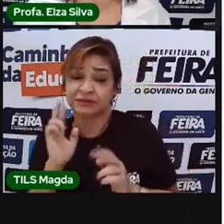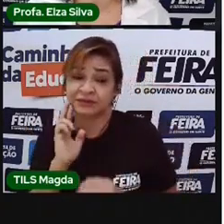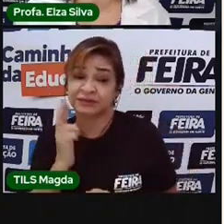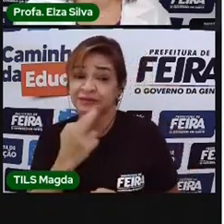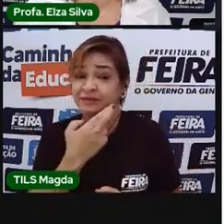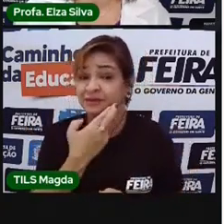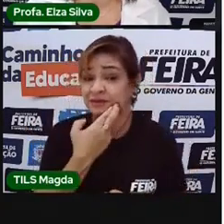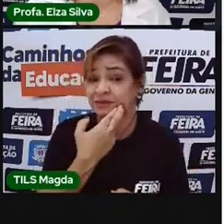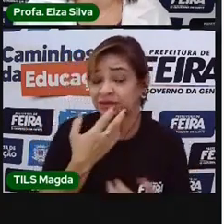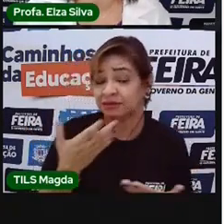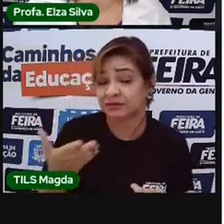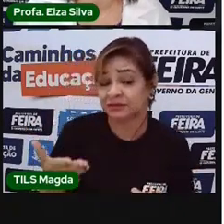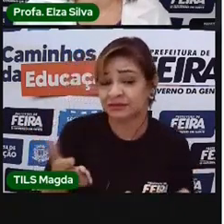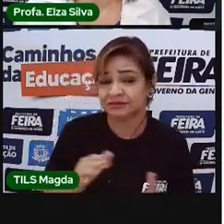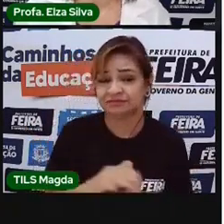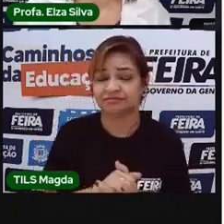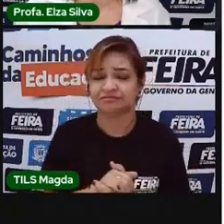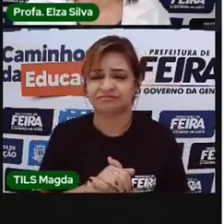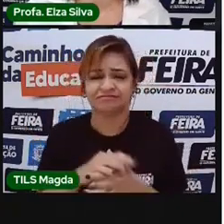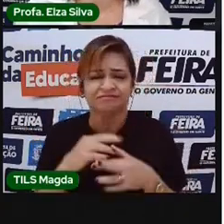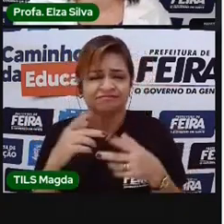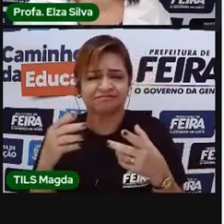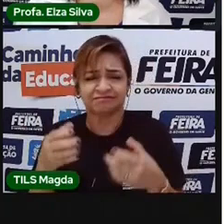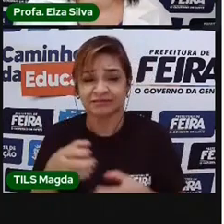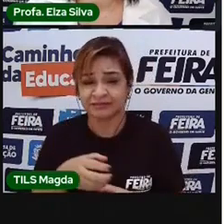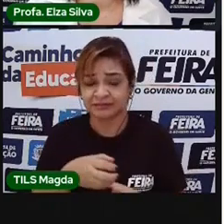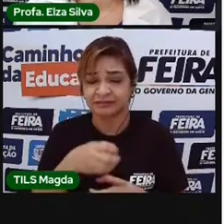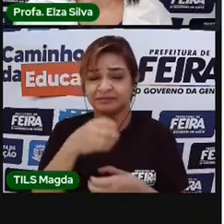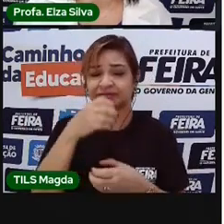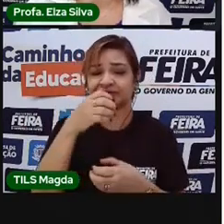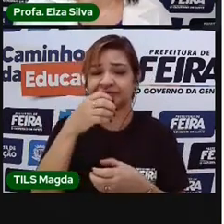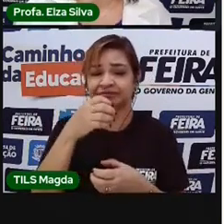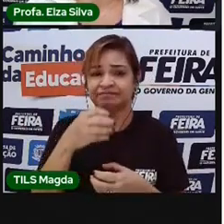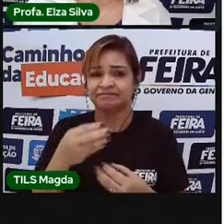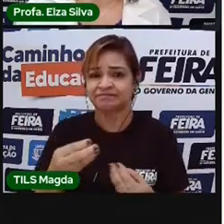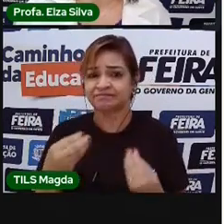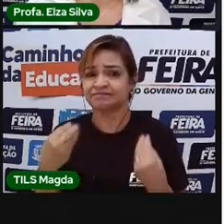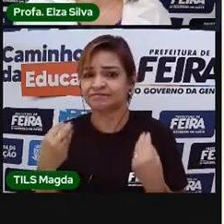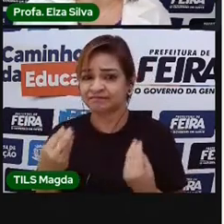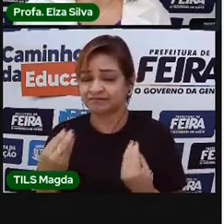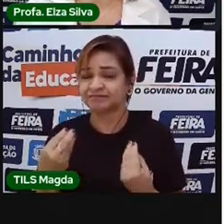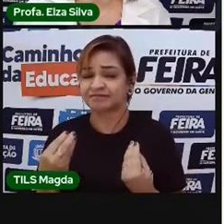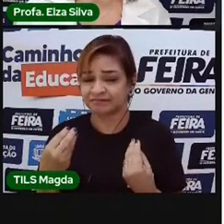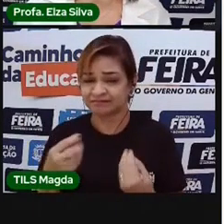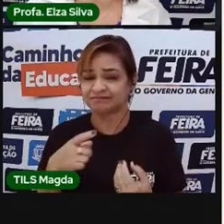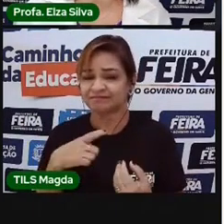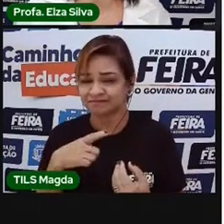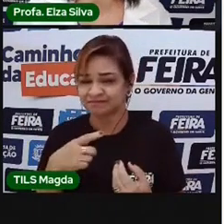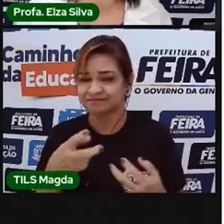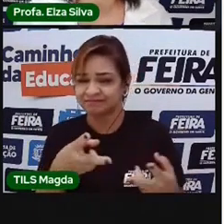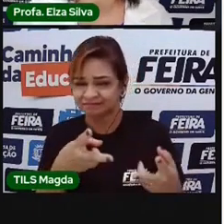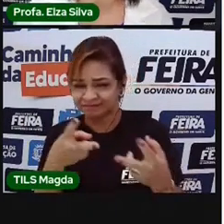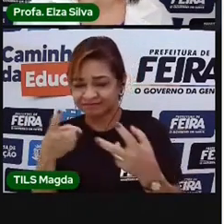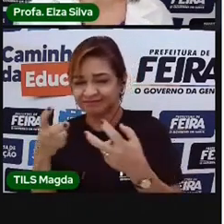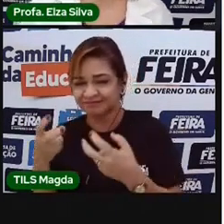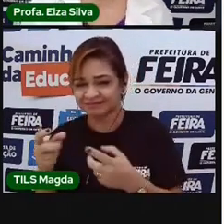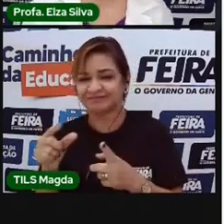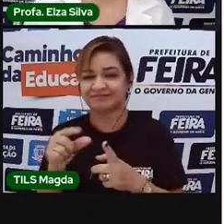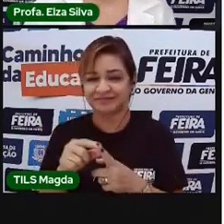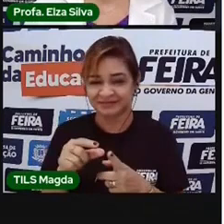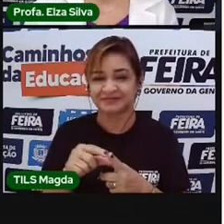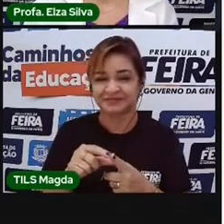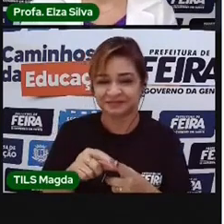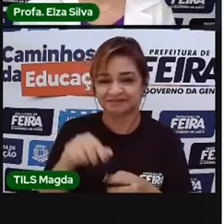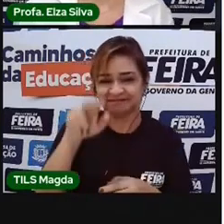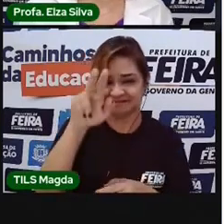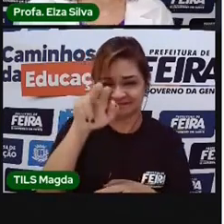Deliver, Sunday, Diet. Olha que ultimamente nós temos utilizado bastante essa lista